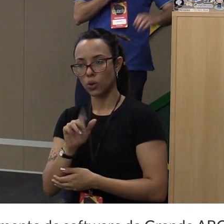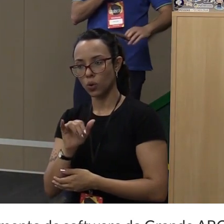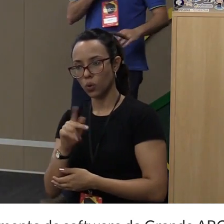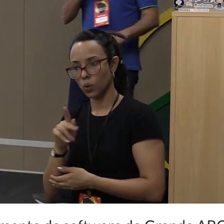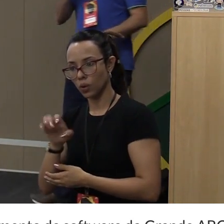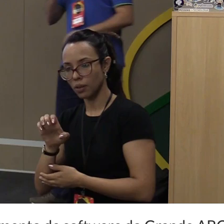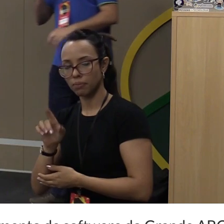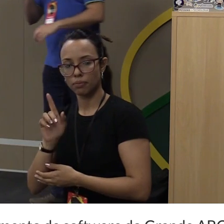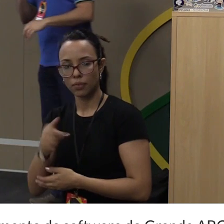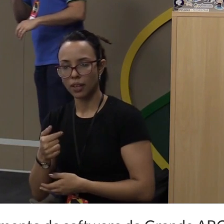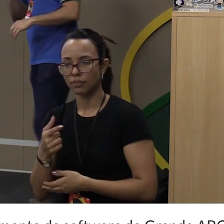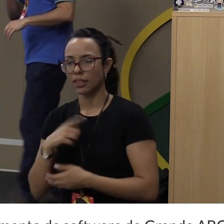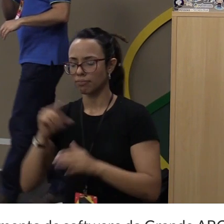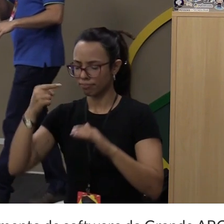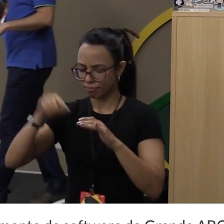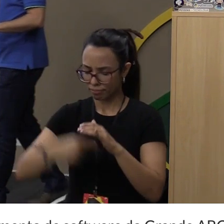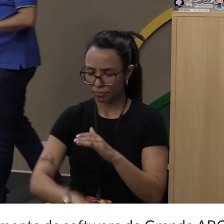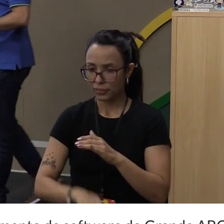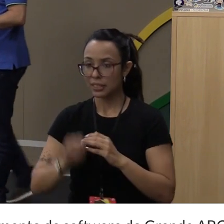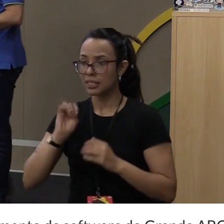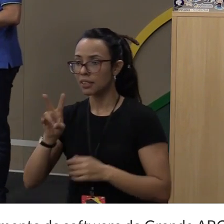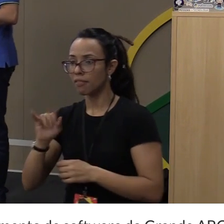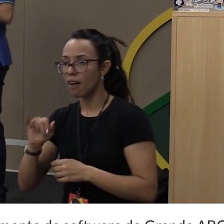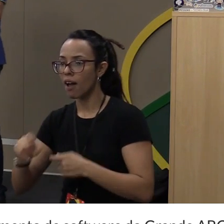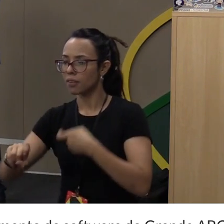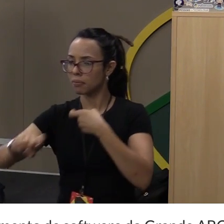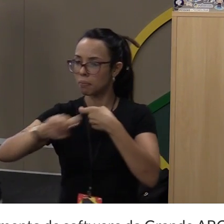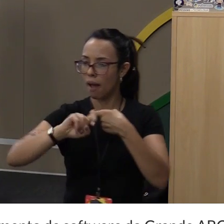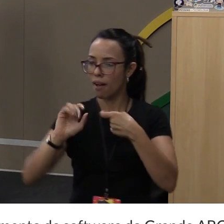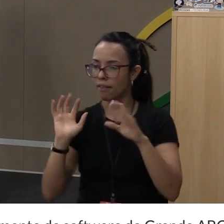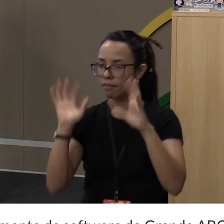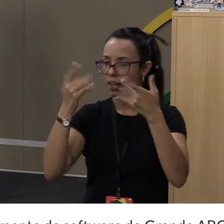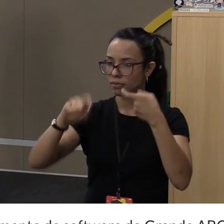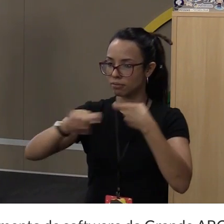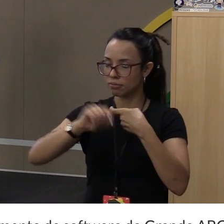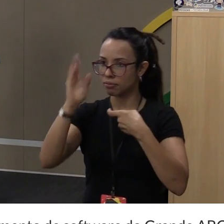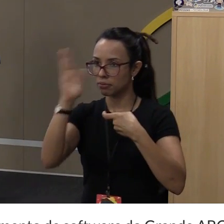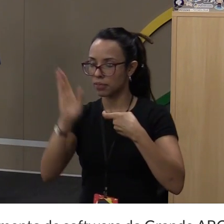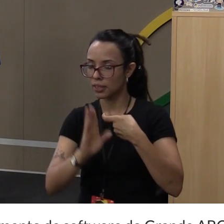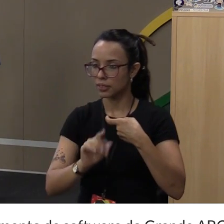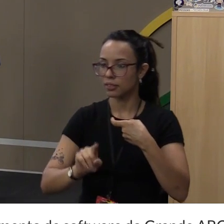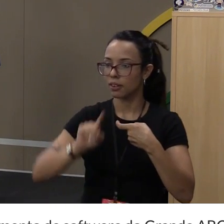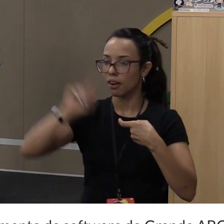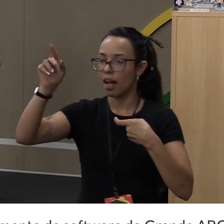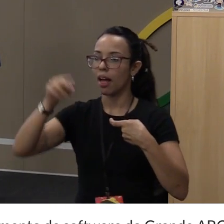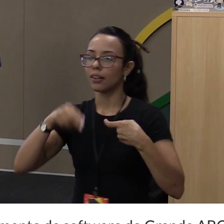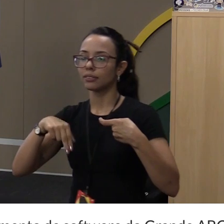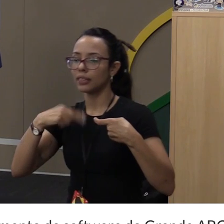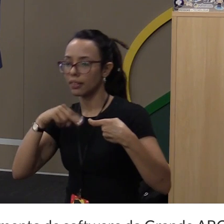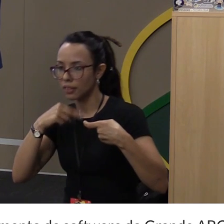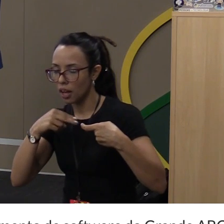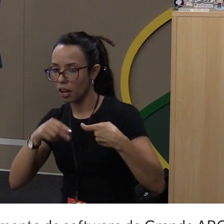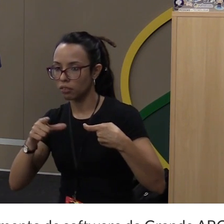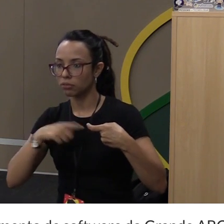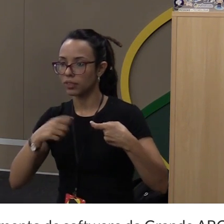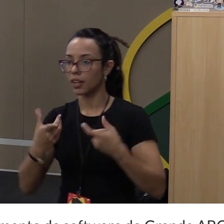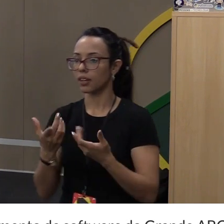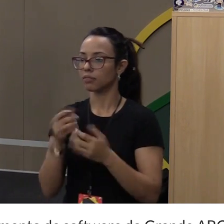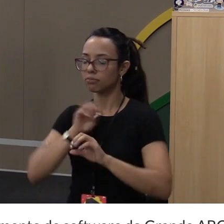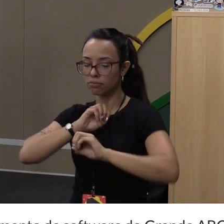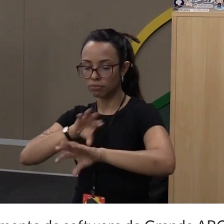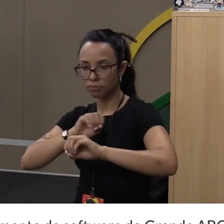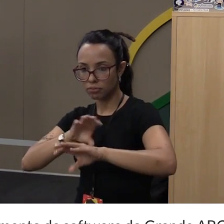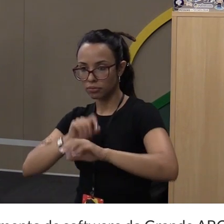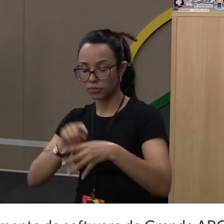fazer um convite. Se alguém for na Python Brasil, que esse ano vai ser lá em Natal. Eu vou dar um tutorial de Scrap. São quatro aulas.